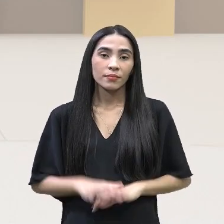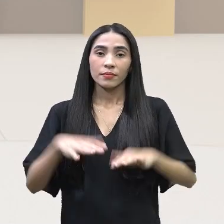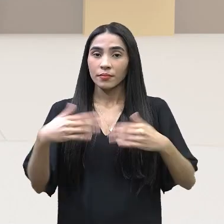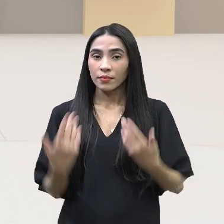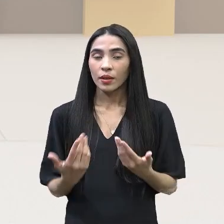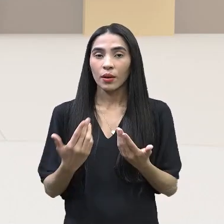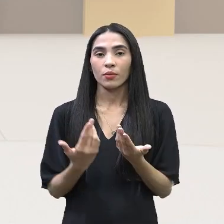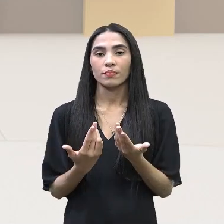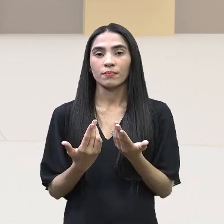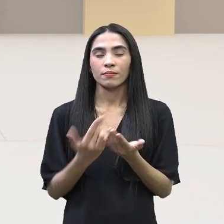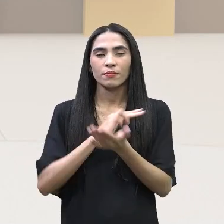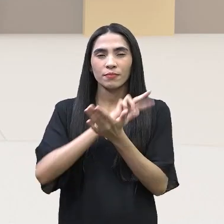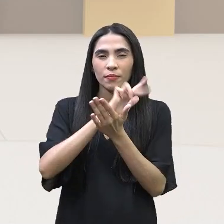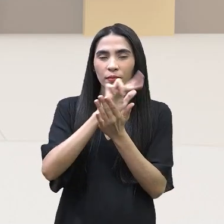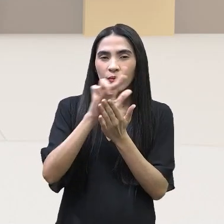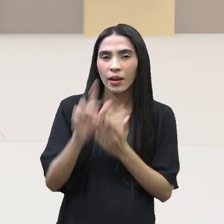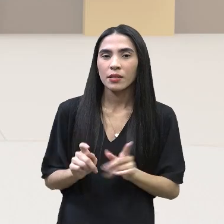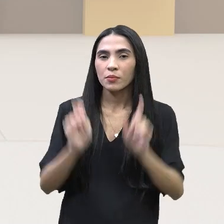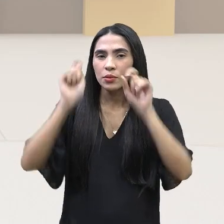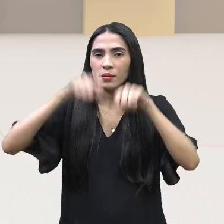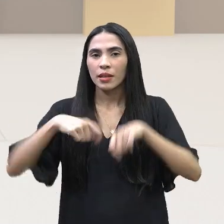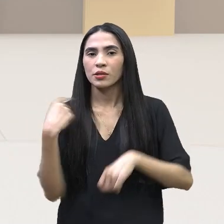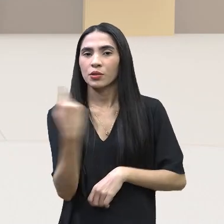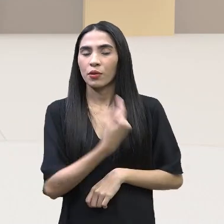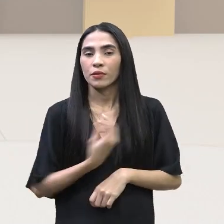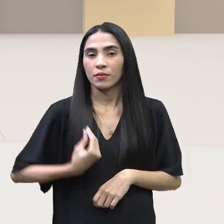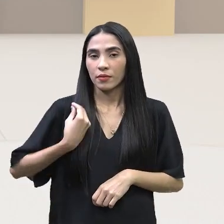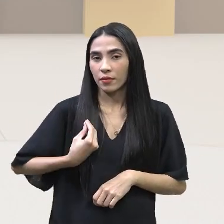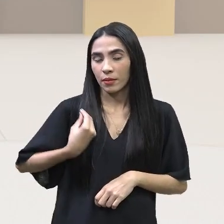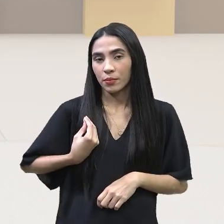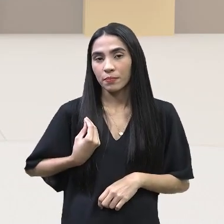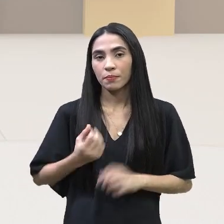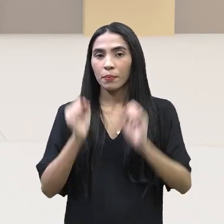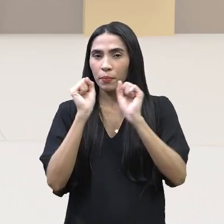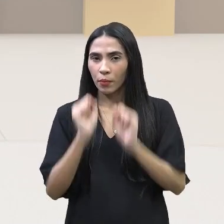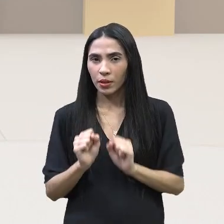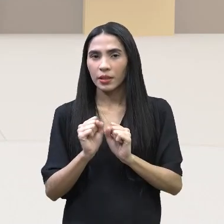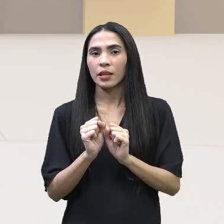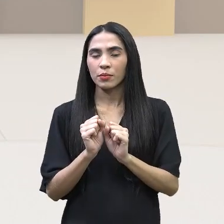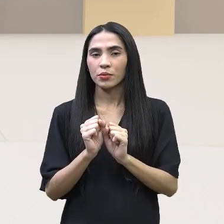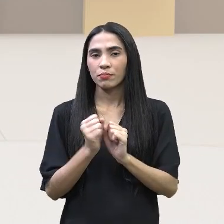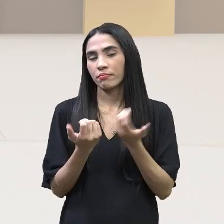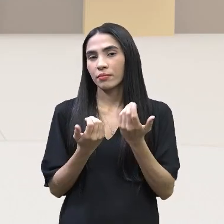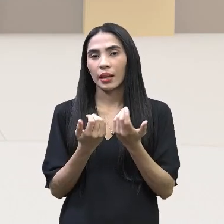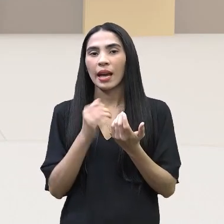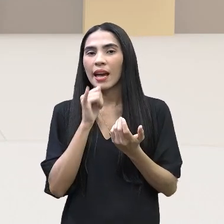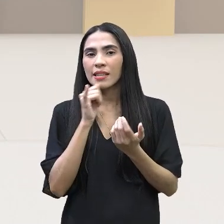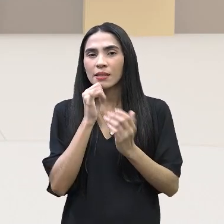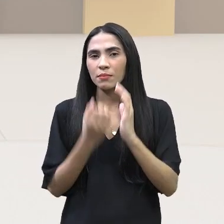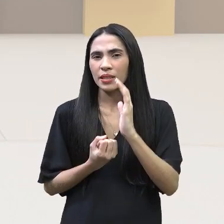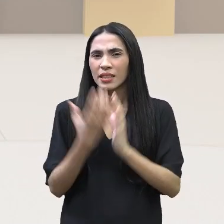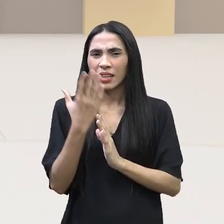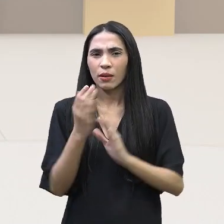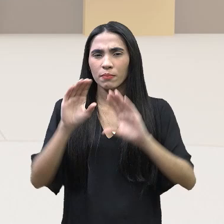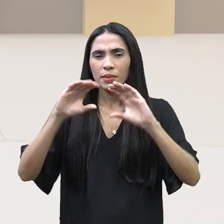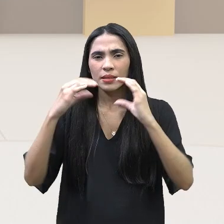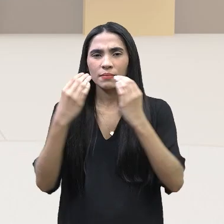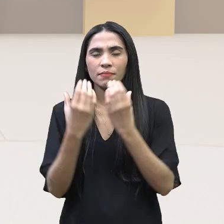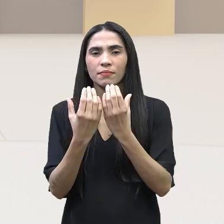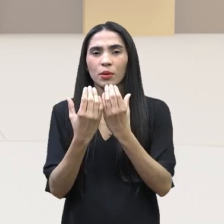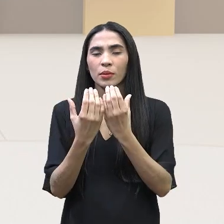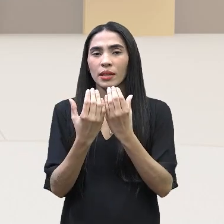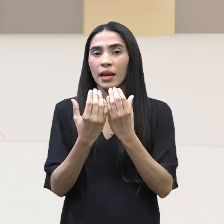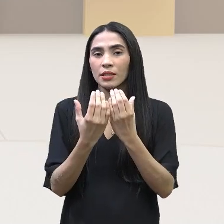dessa diversidade que nós vivemos, nós podemos construir uma cidadania? É possível? De que